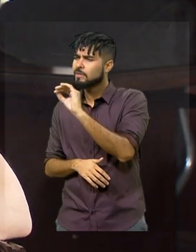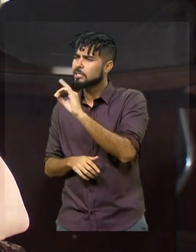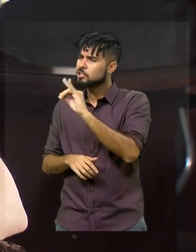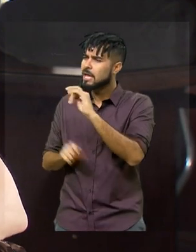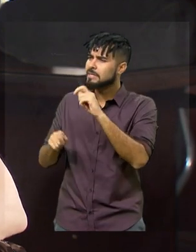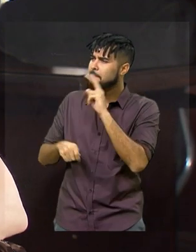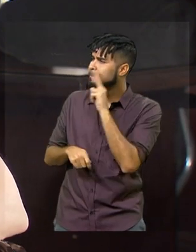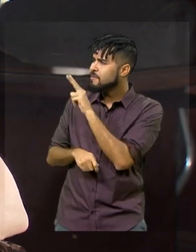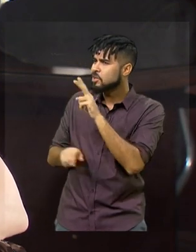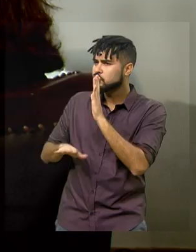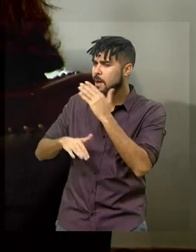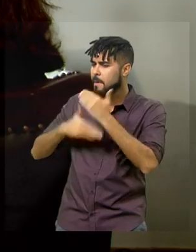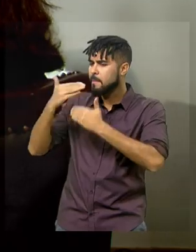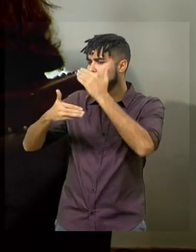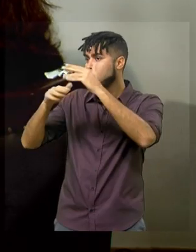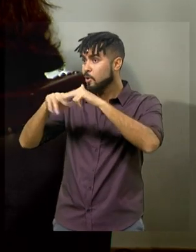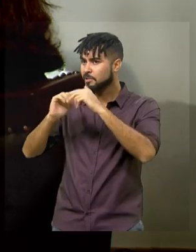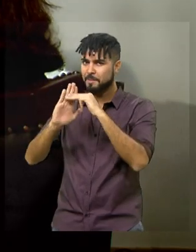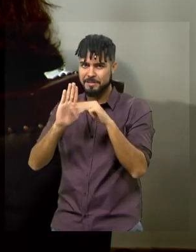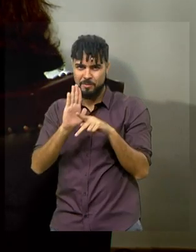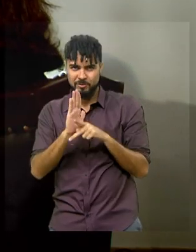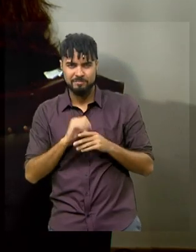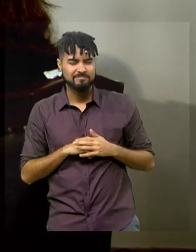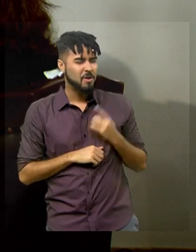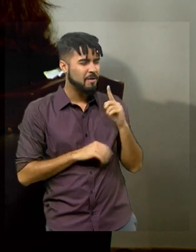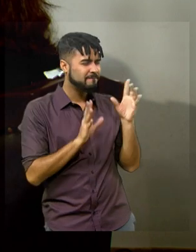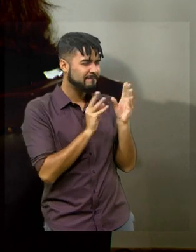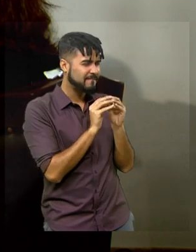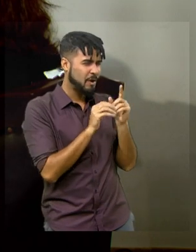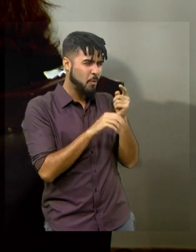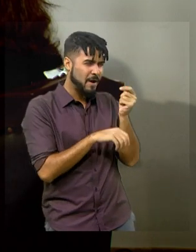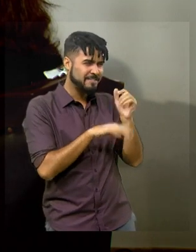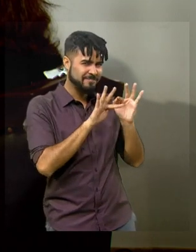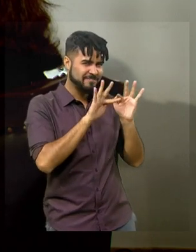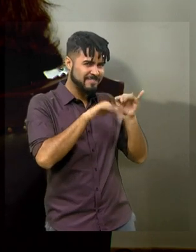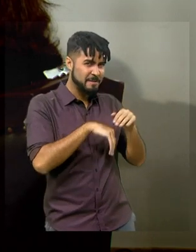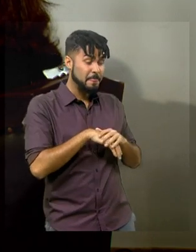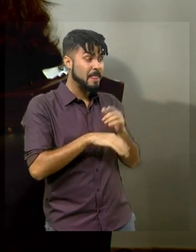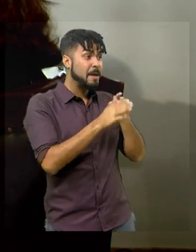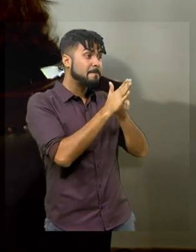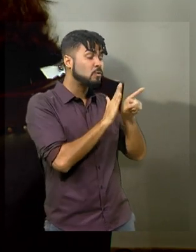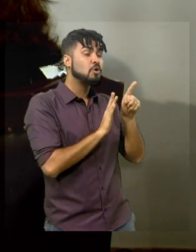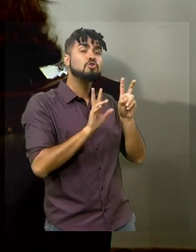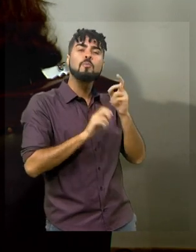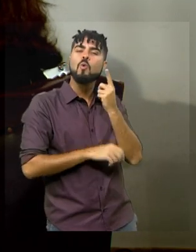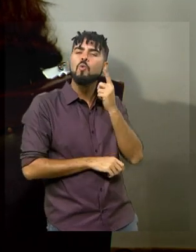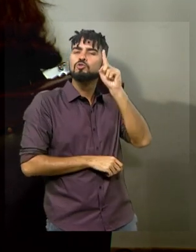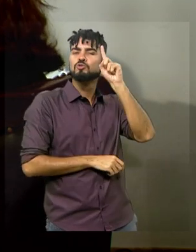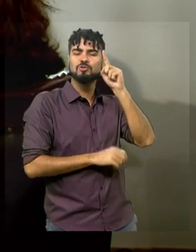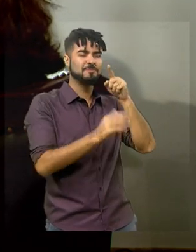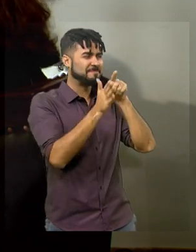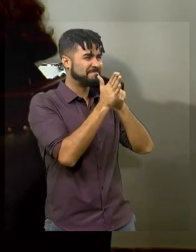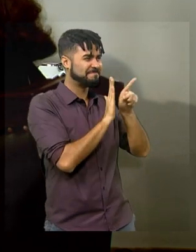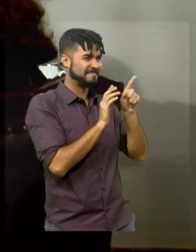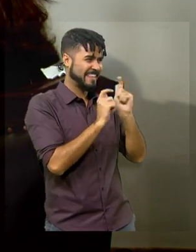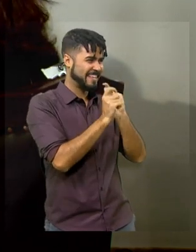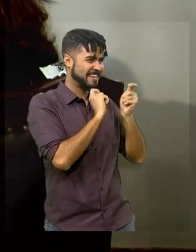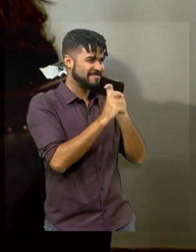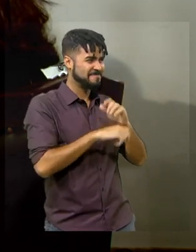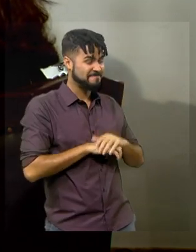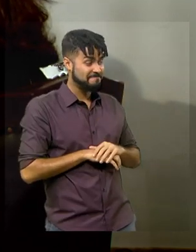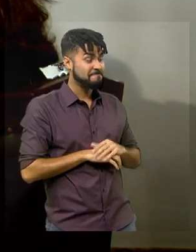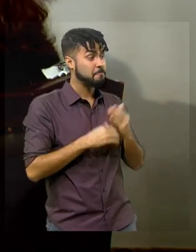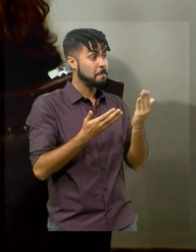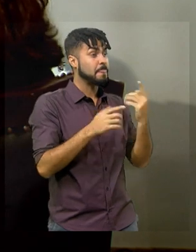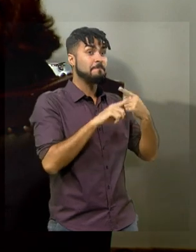ver o resultado da medida provisória. Já está acabando, senadora. Então já vou perguntar só. A última pergunta dessa entrevista é que é o